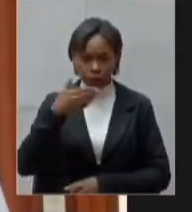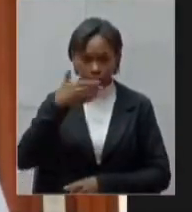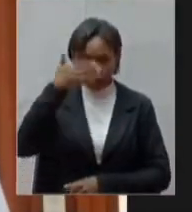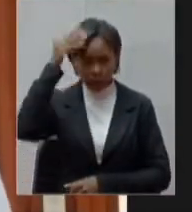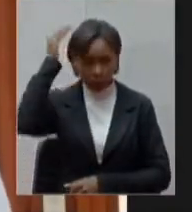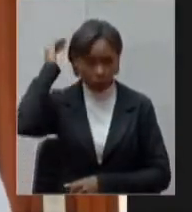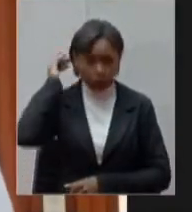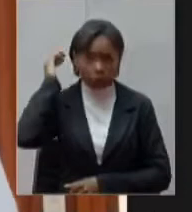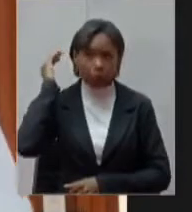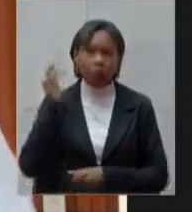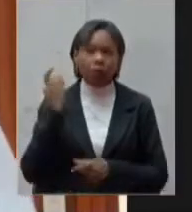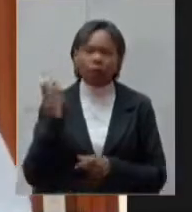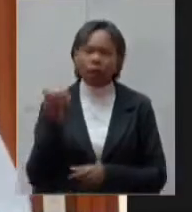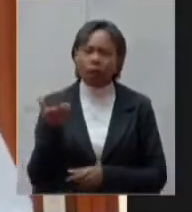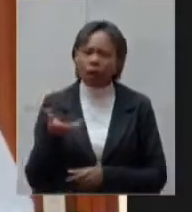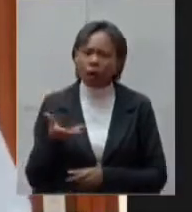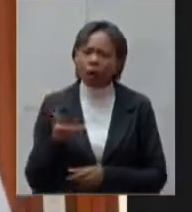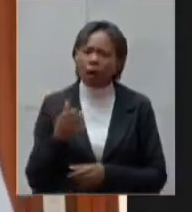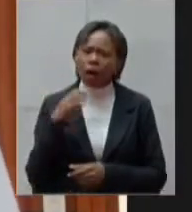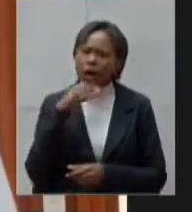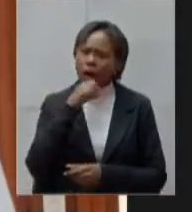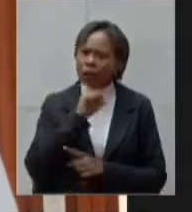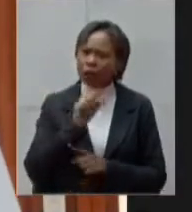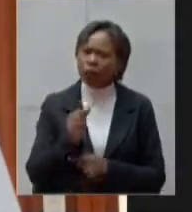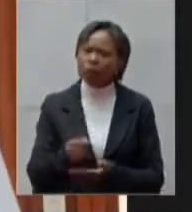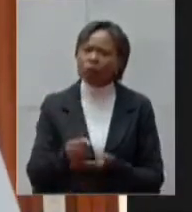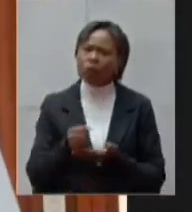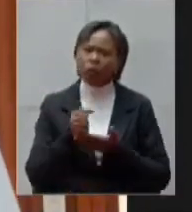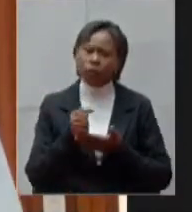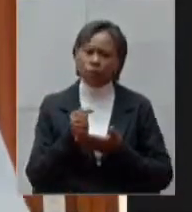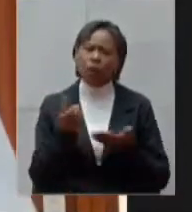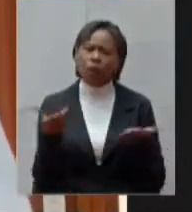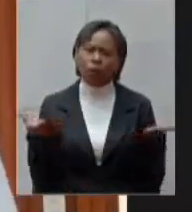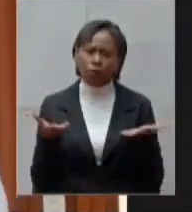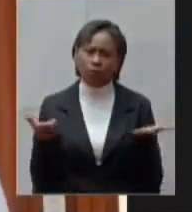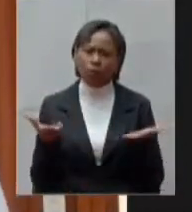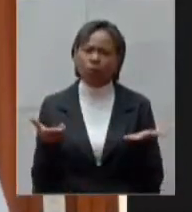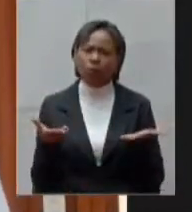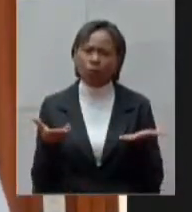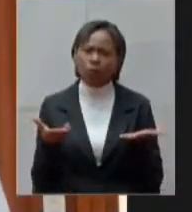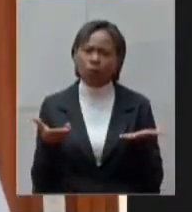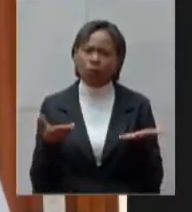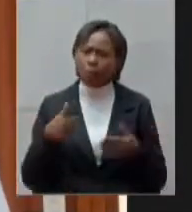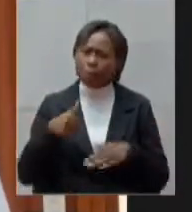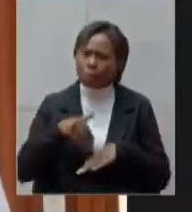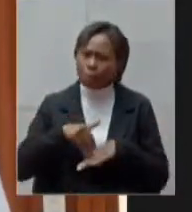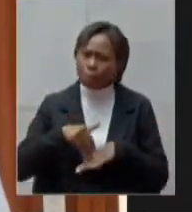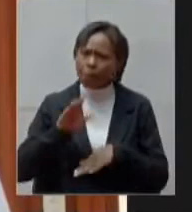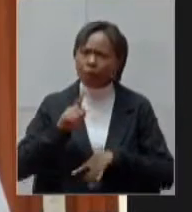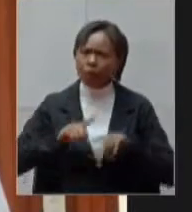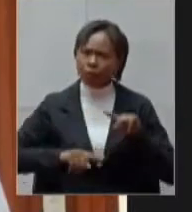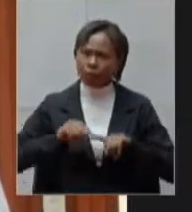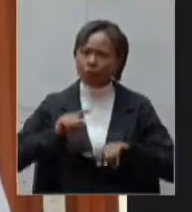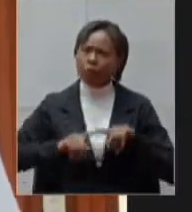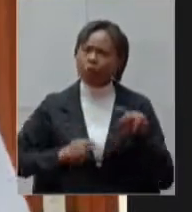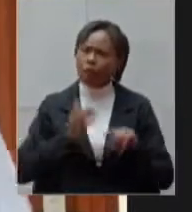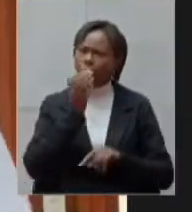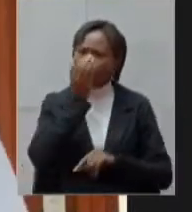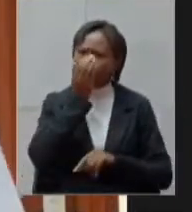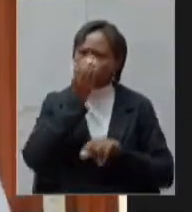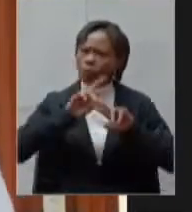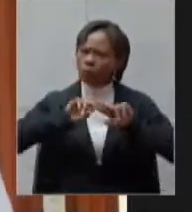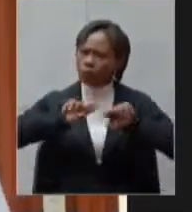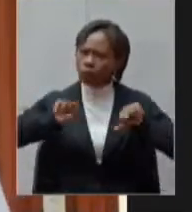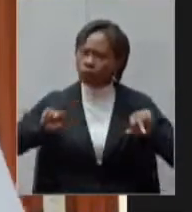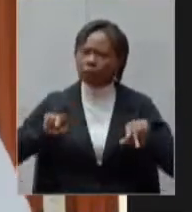ele tem nos ajudado mas nós precisamos agora de efetivamente de mais equipamentos eu tenho certeza da boa vontade da honestidade